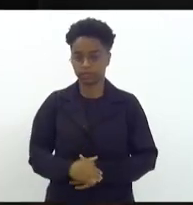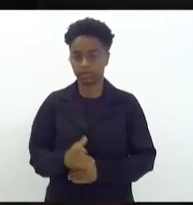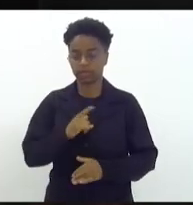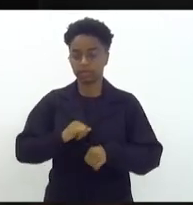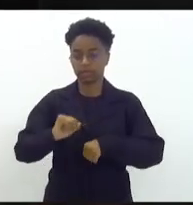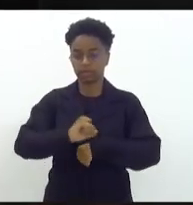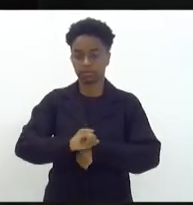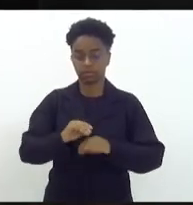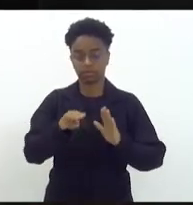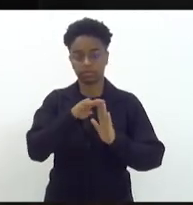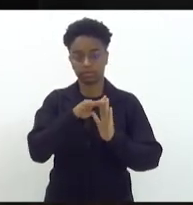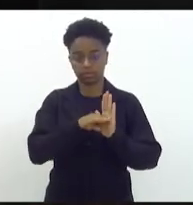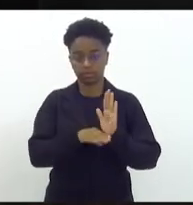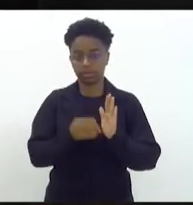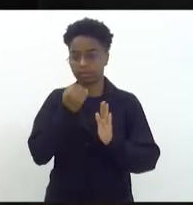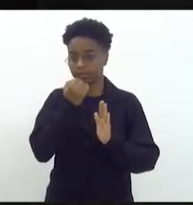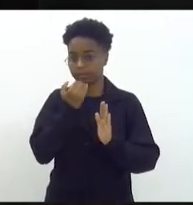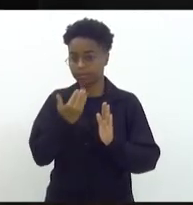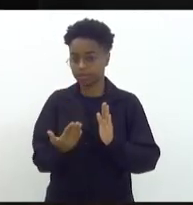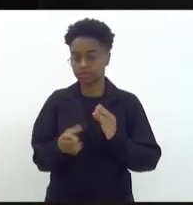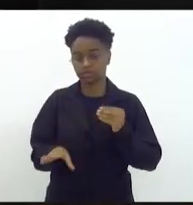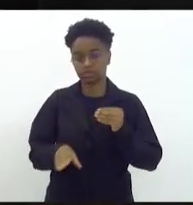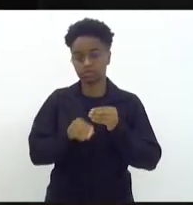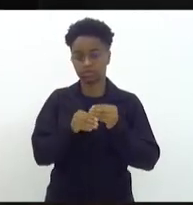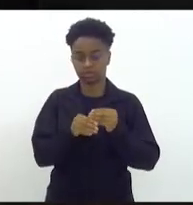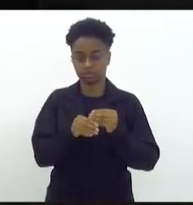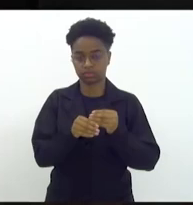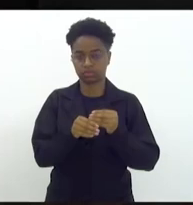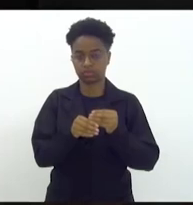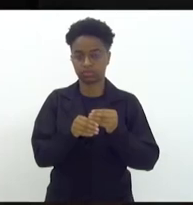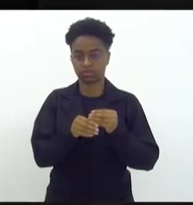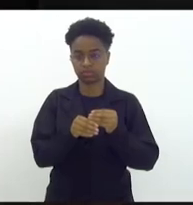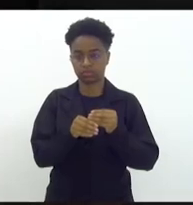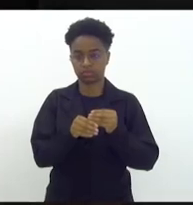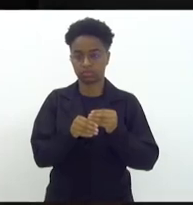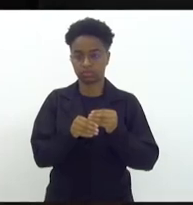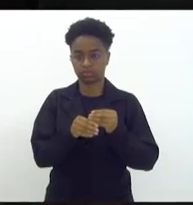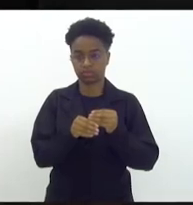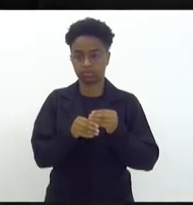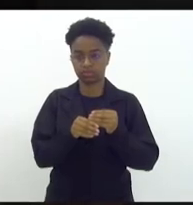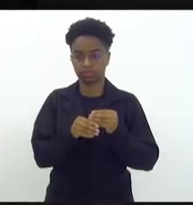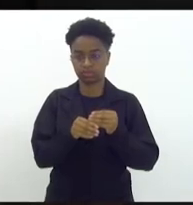Há sobre a mesa requerimento de inclusão na ordem do dia do...